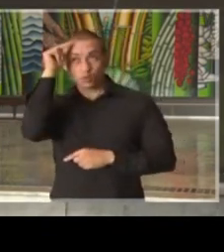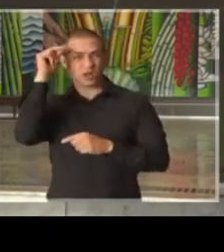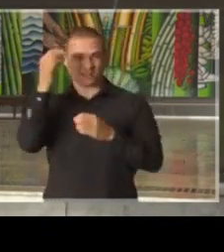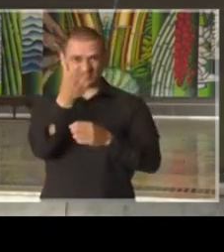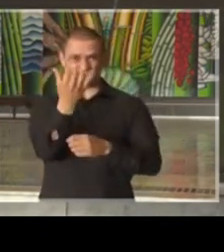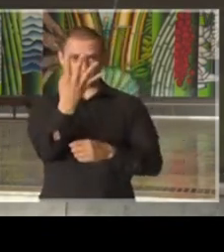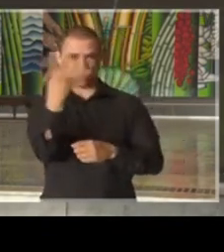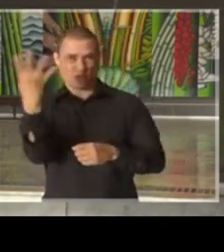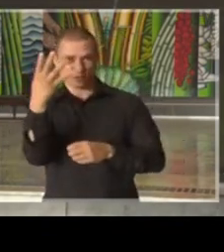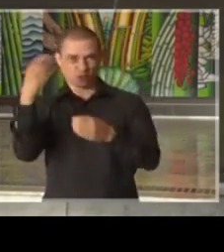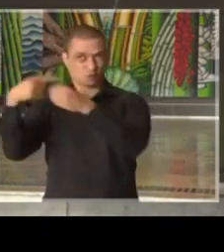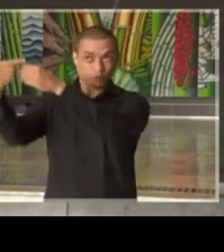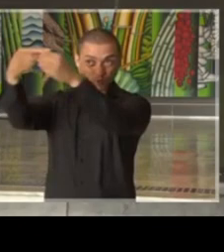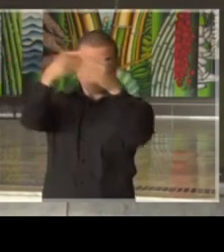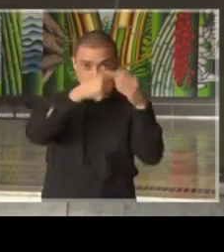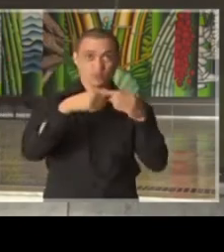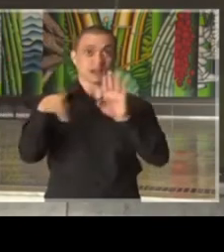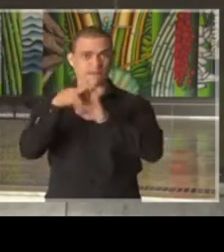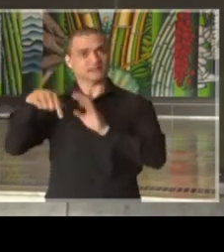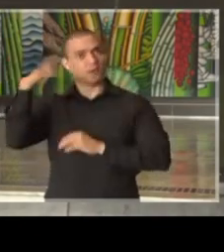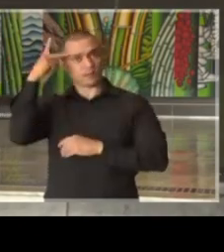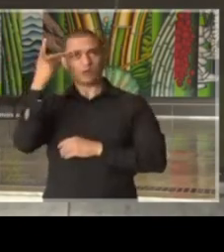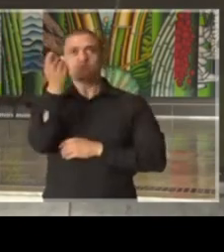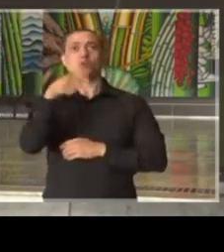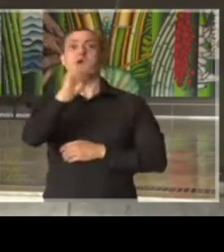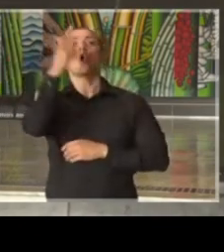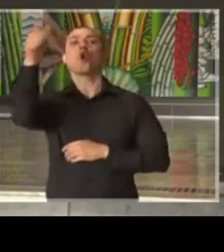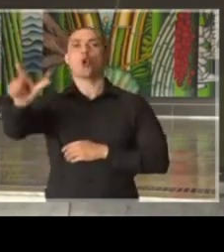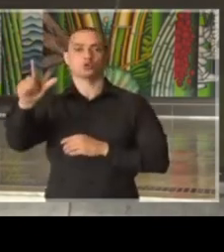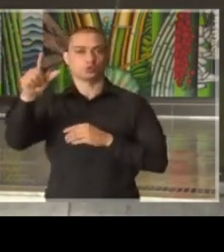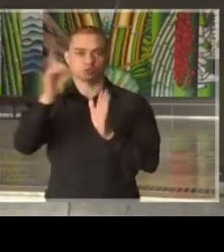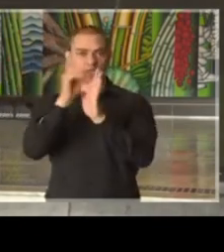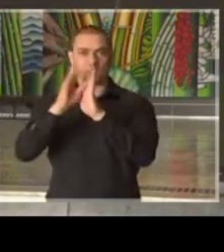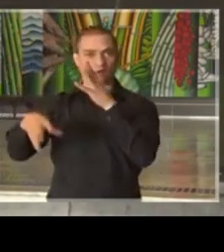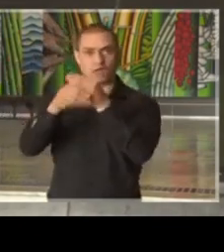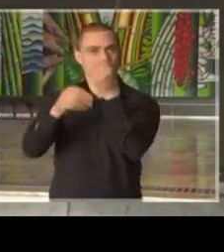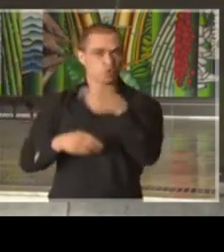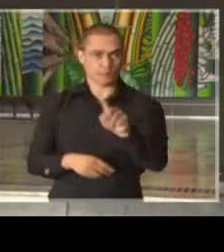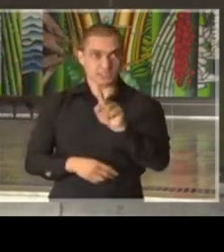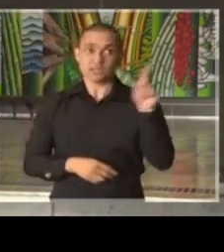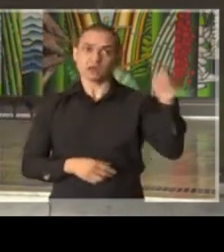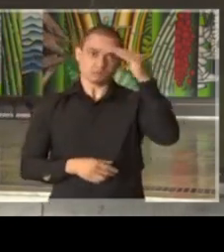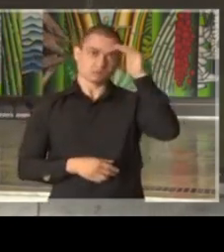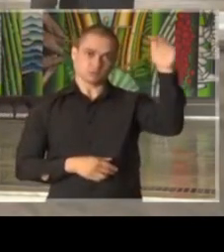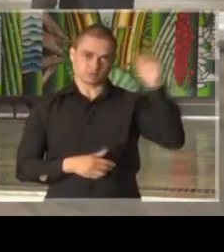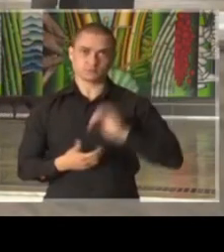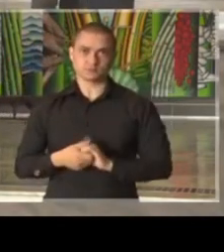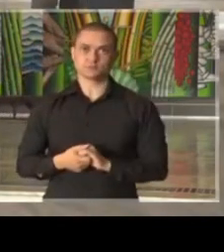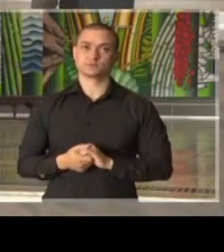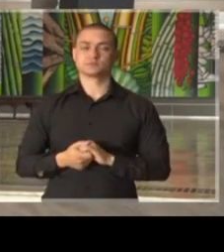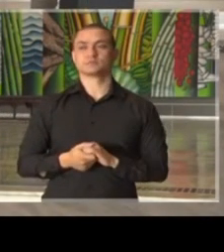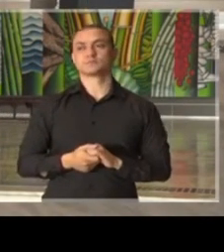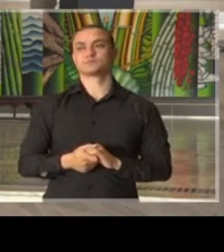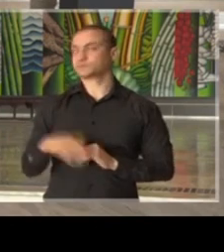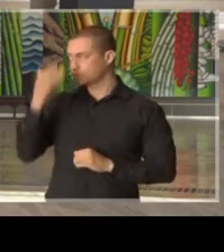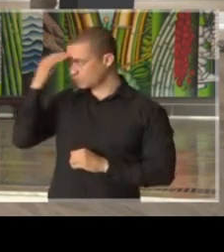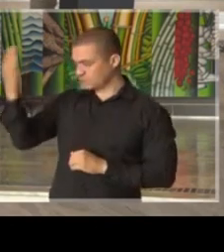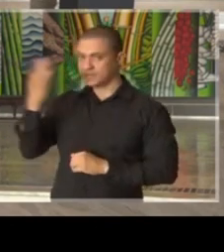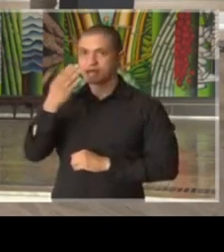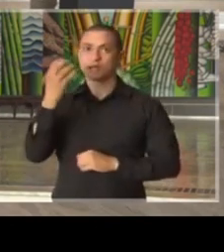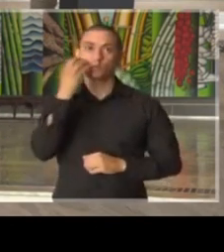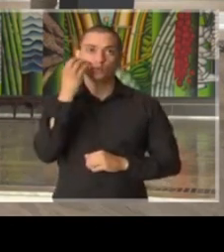644 municípios precisam de decretos municipais para operacionalizar isso. Obrigado, Bruno, pelo